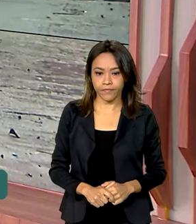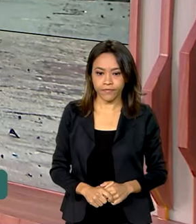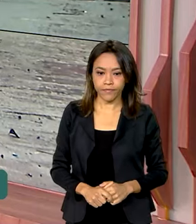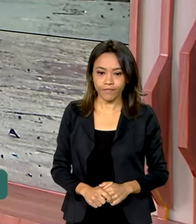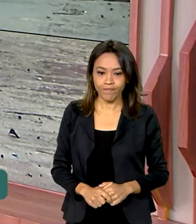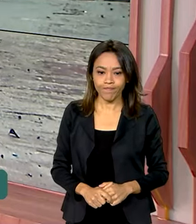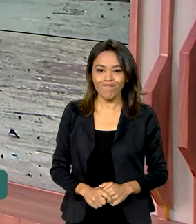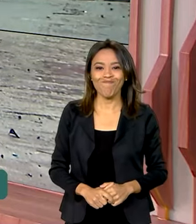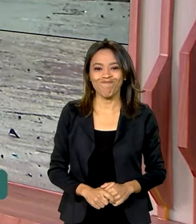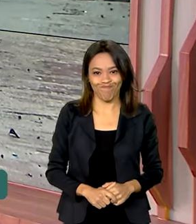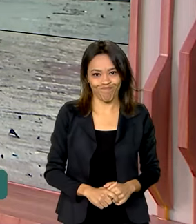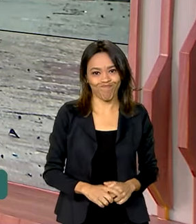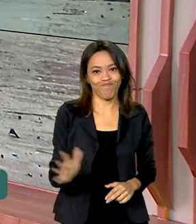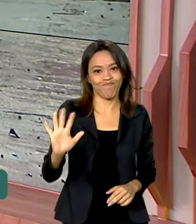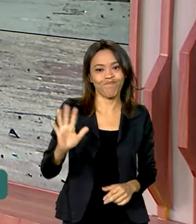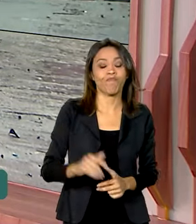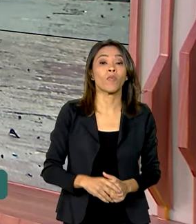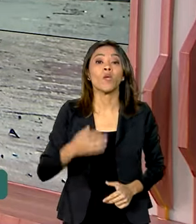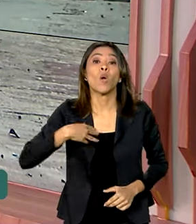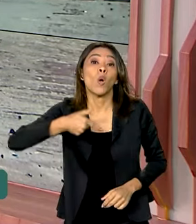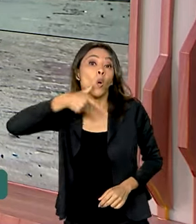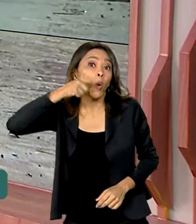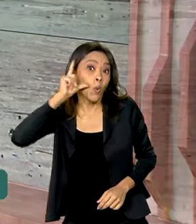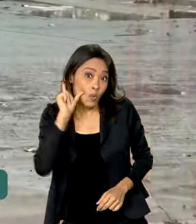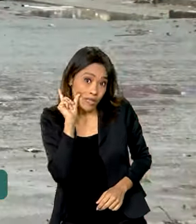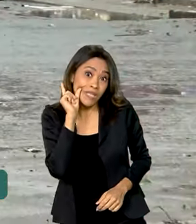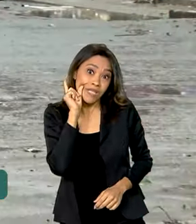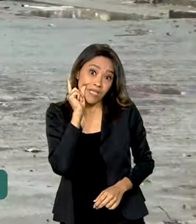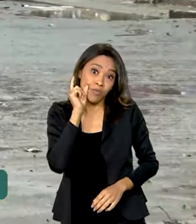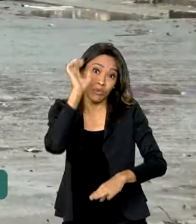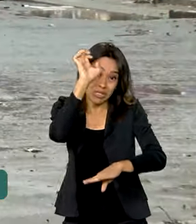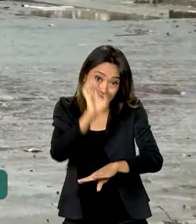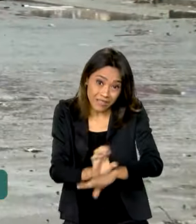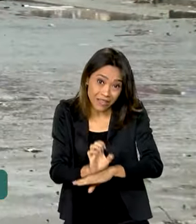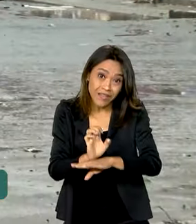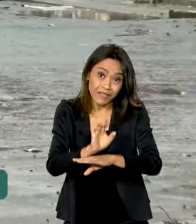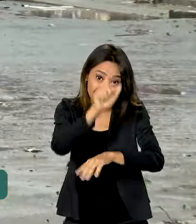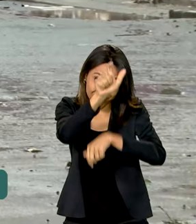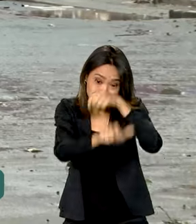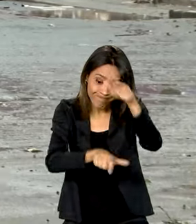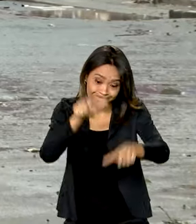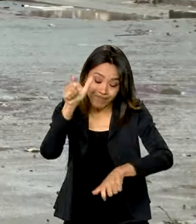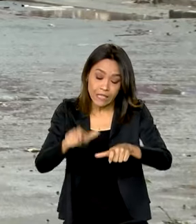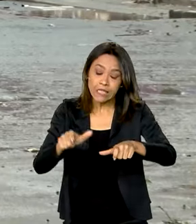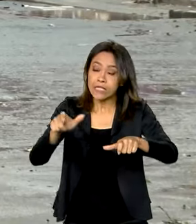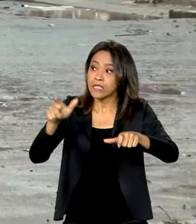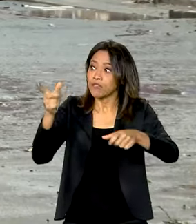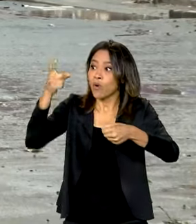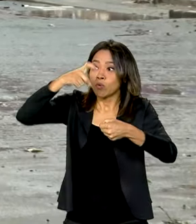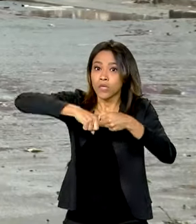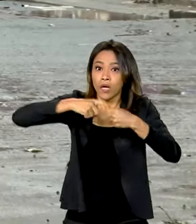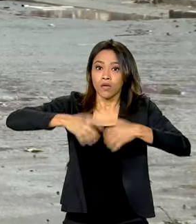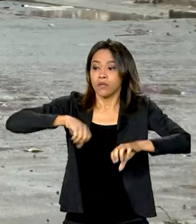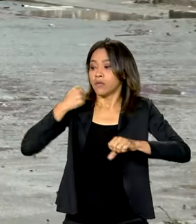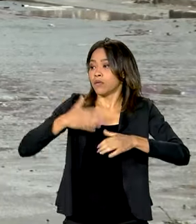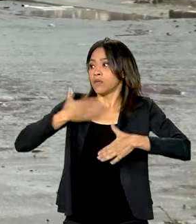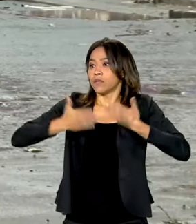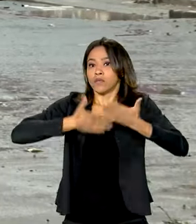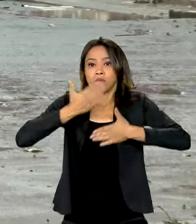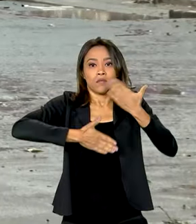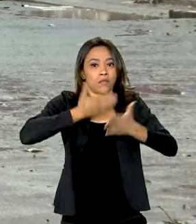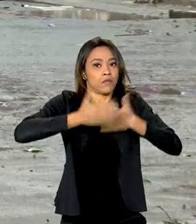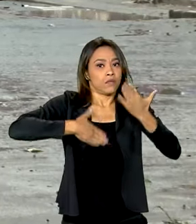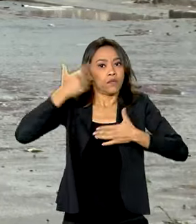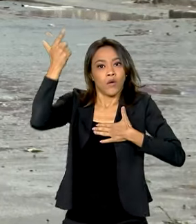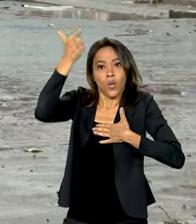Oi, Vanessa, olha só, ontem os gaúchos voltaram a viver momentos de tensão e desespero. Bom